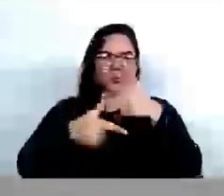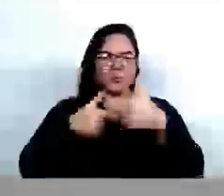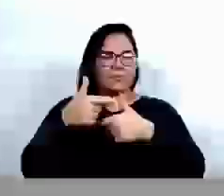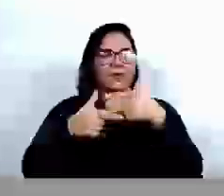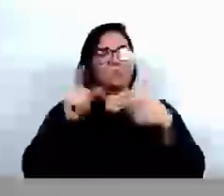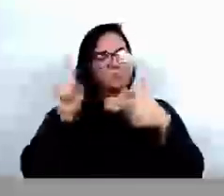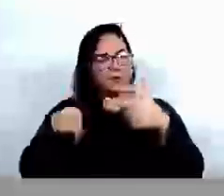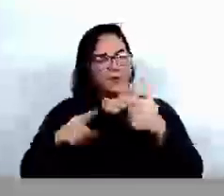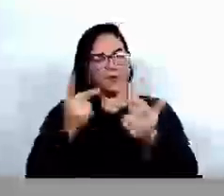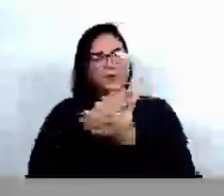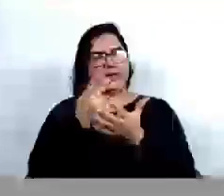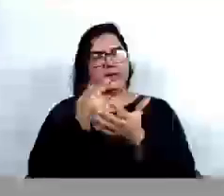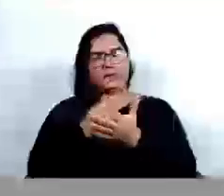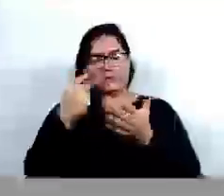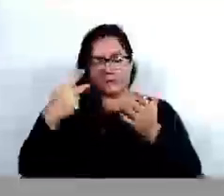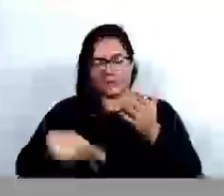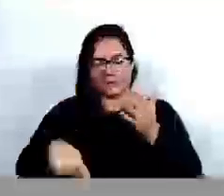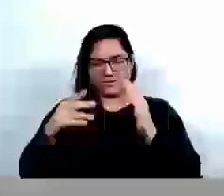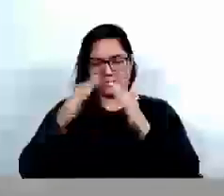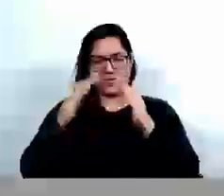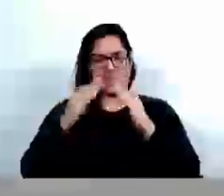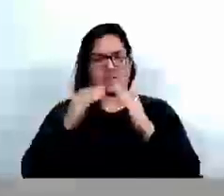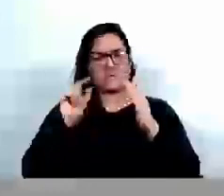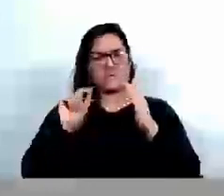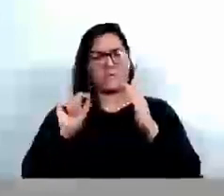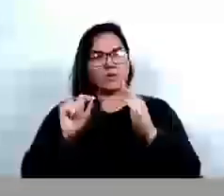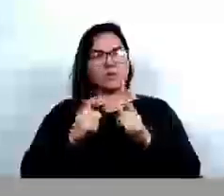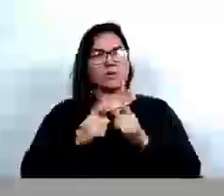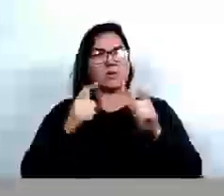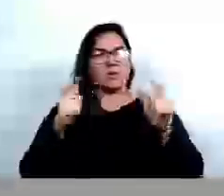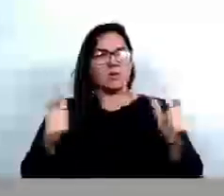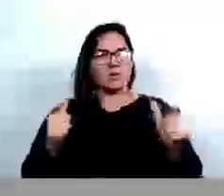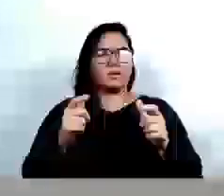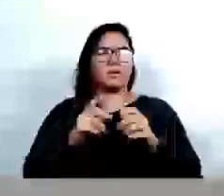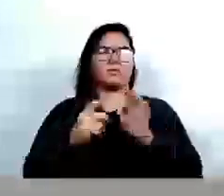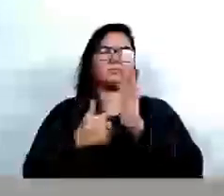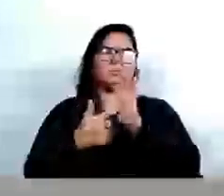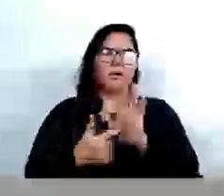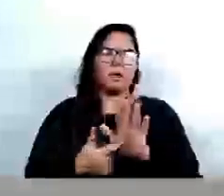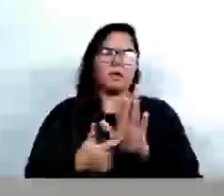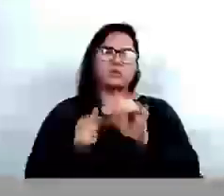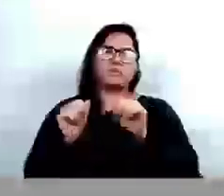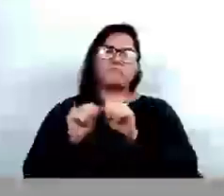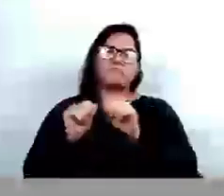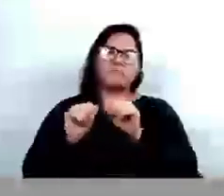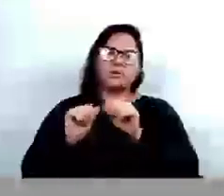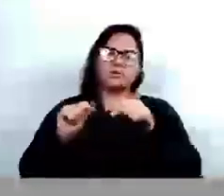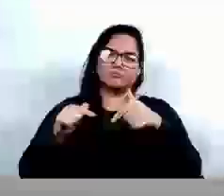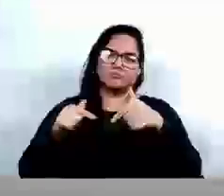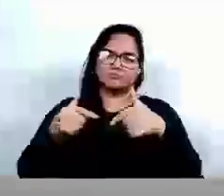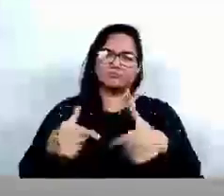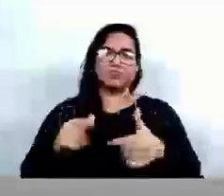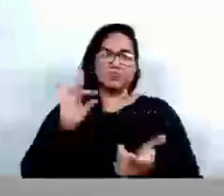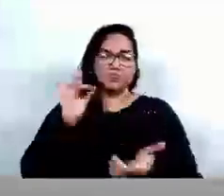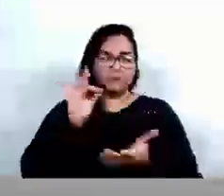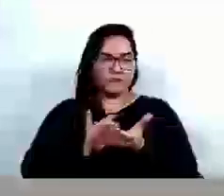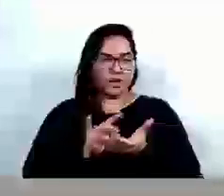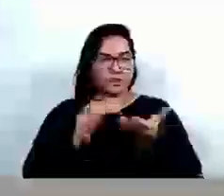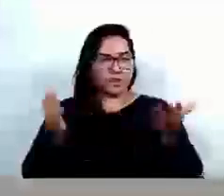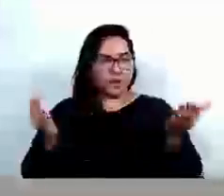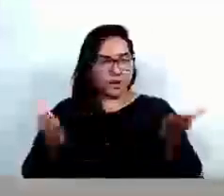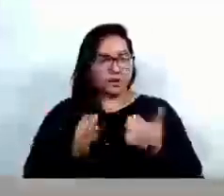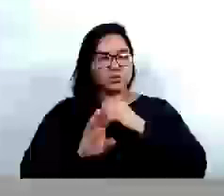errado. Então, essa casa, de forma, na sua maioria, deu exemplo, fez o que era para fazer, e, de fato, hoje, Biguassu, tenho